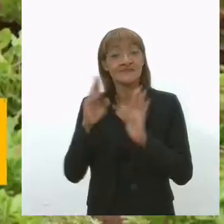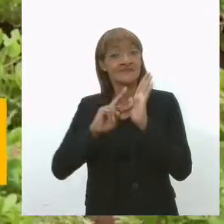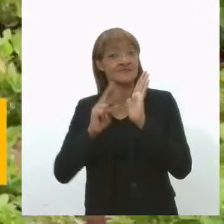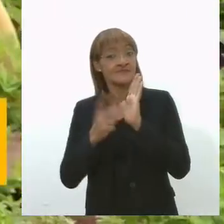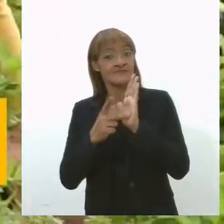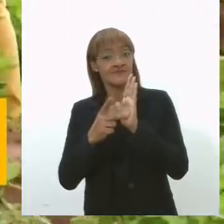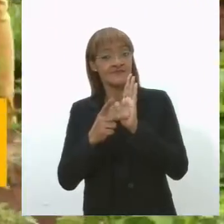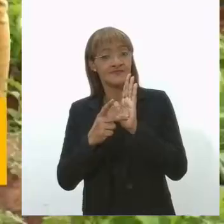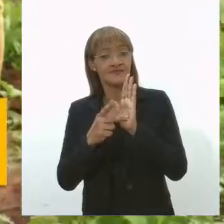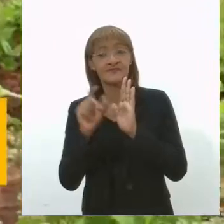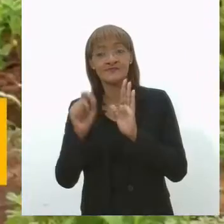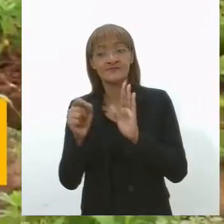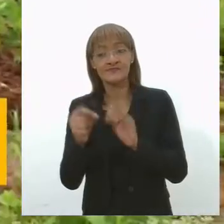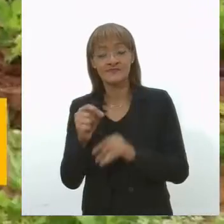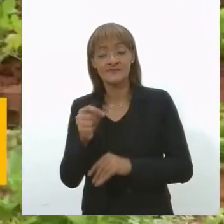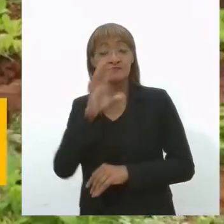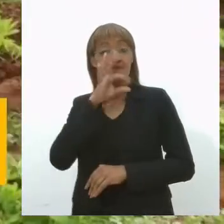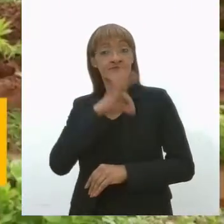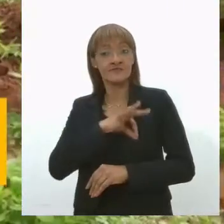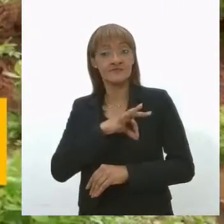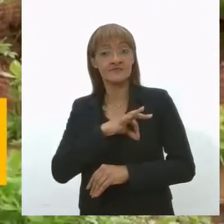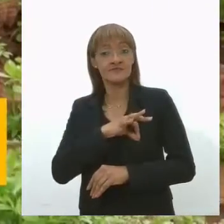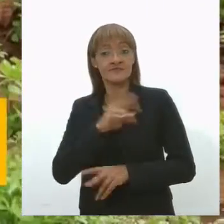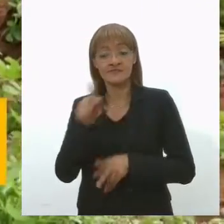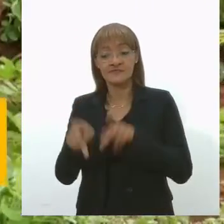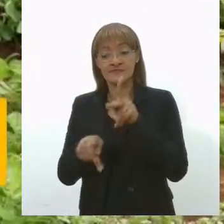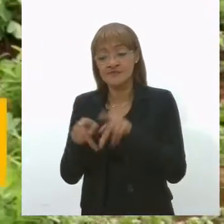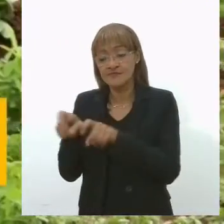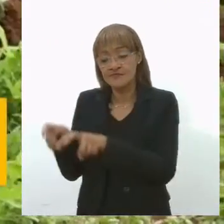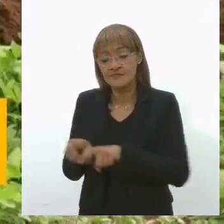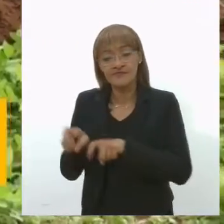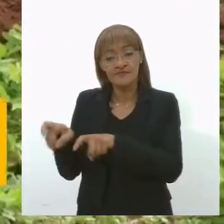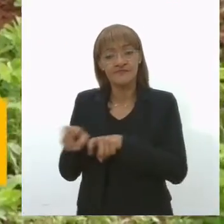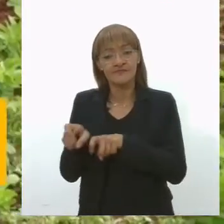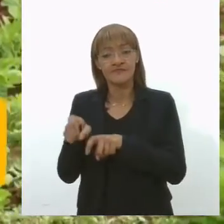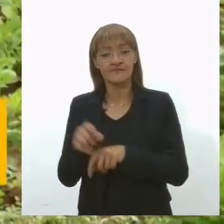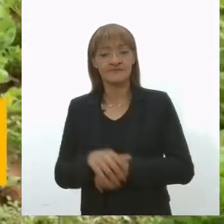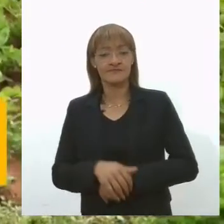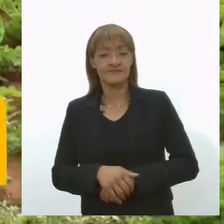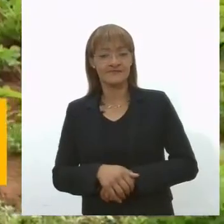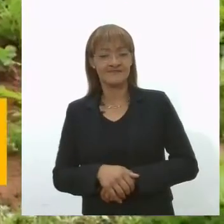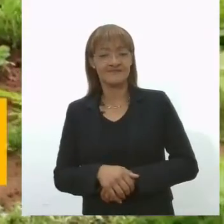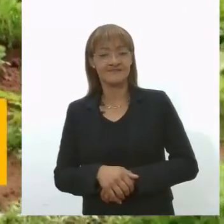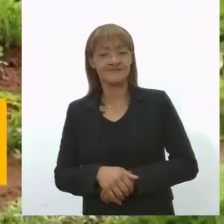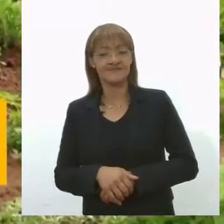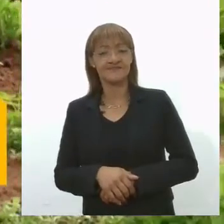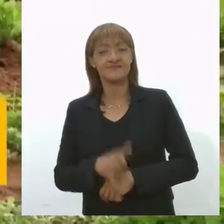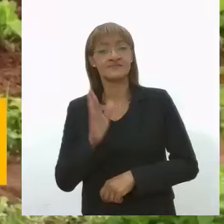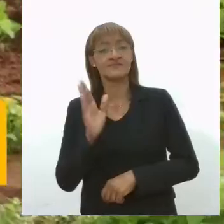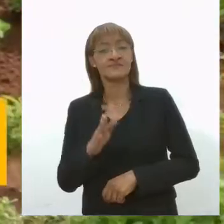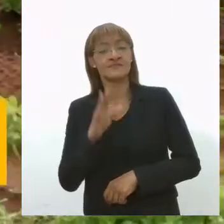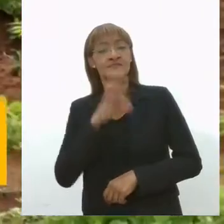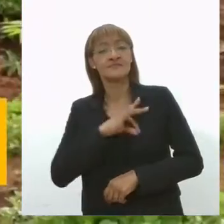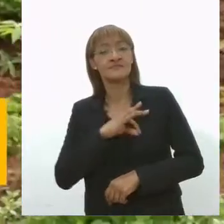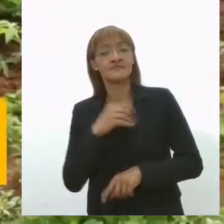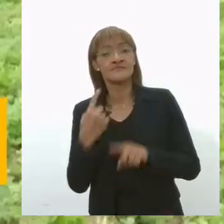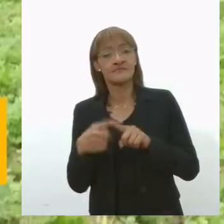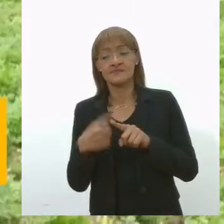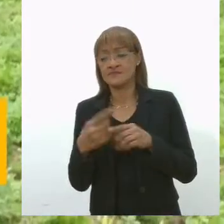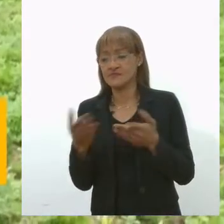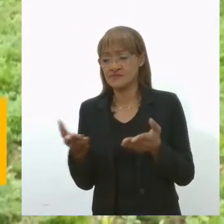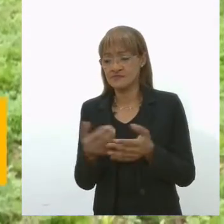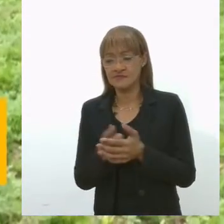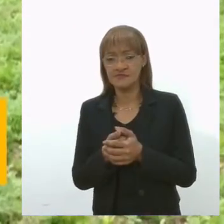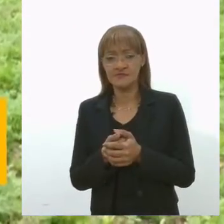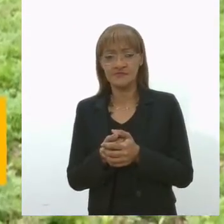Significa renda para a população do povoado Bom Jardim. Primeiro começa a renda ao plantar. Porque se eu tiver um pedacinho, eu não planto só.